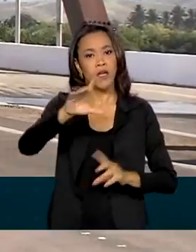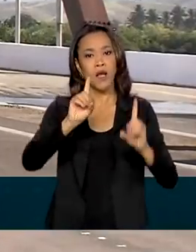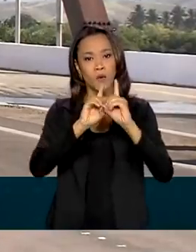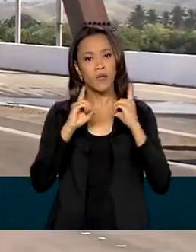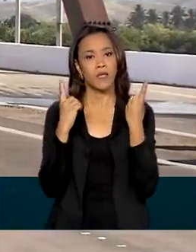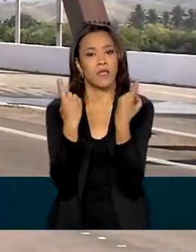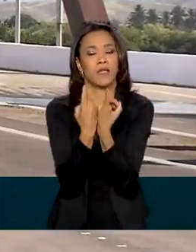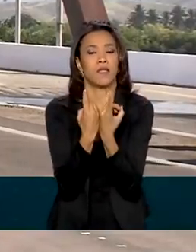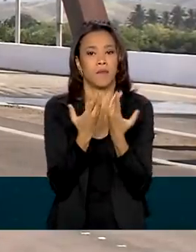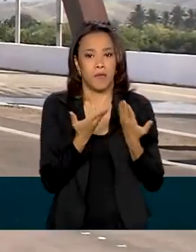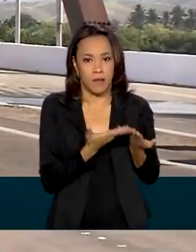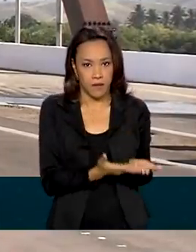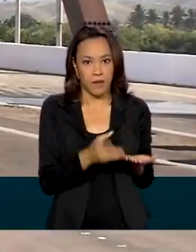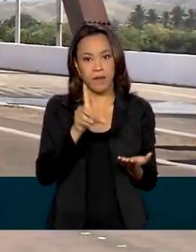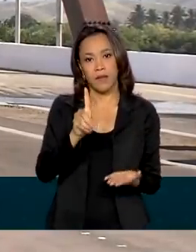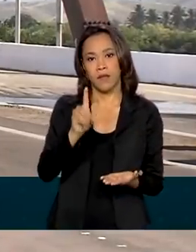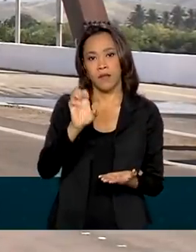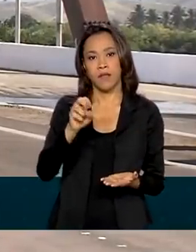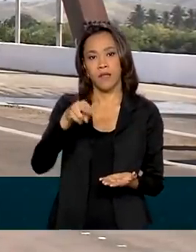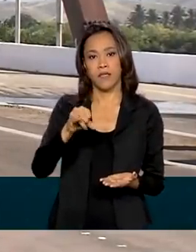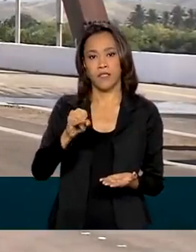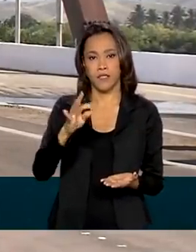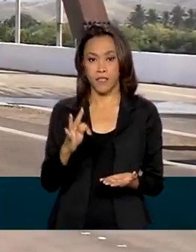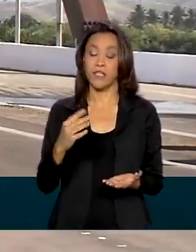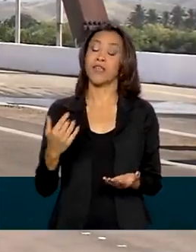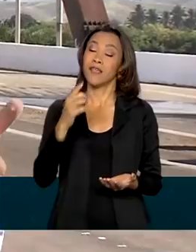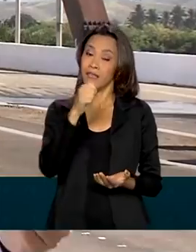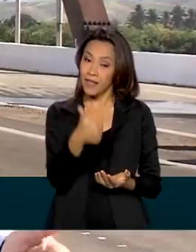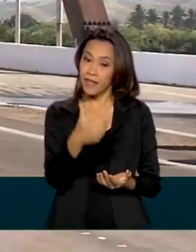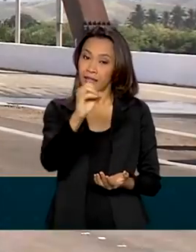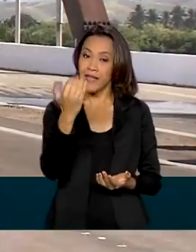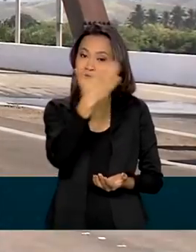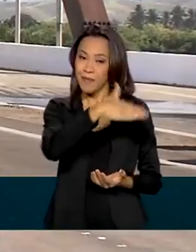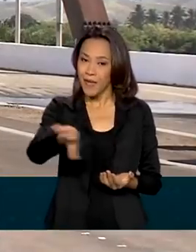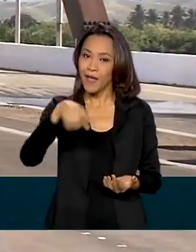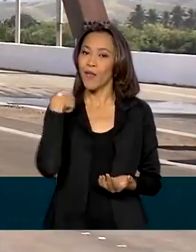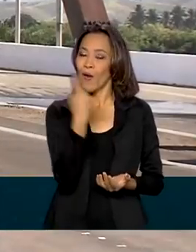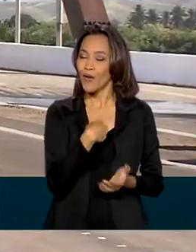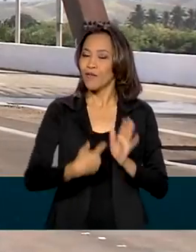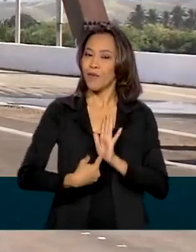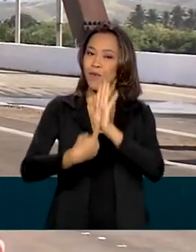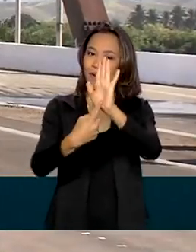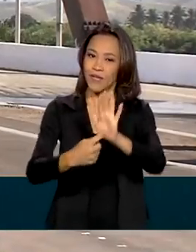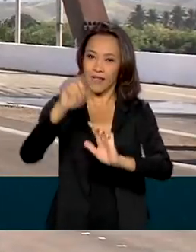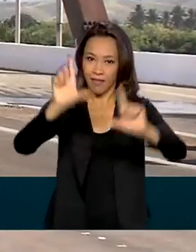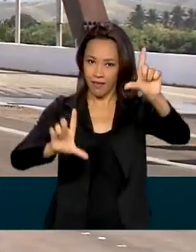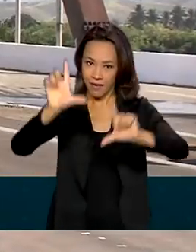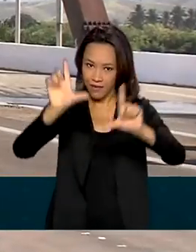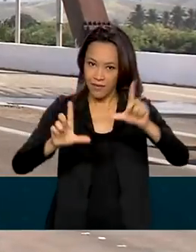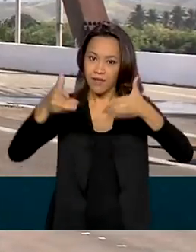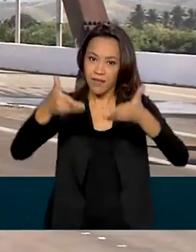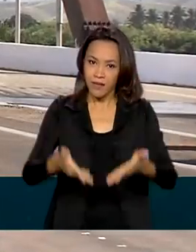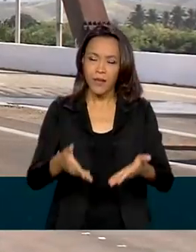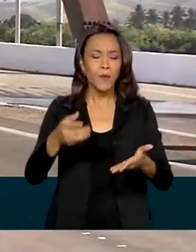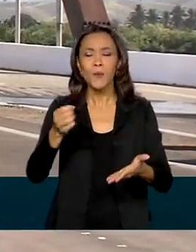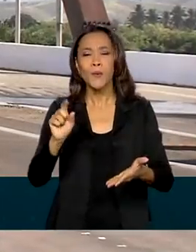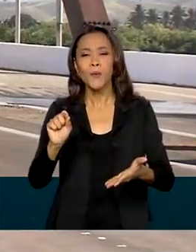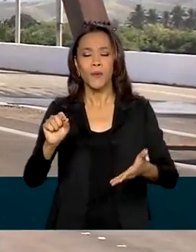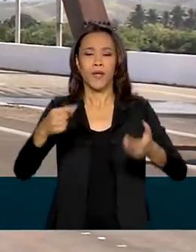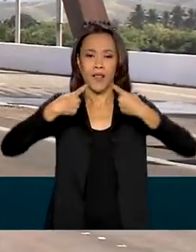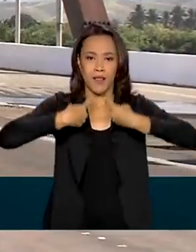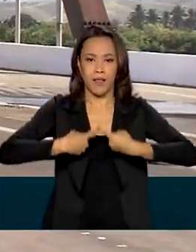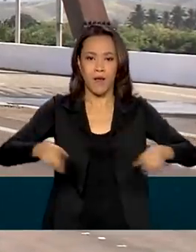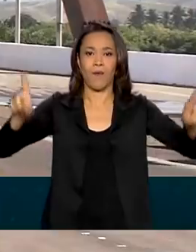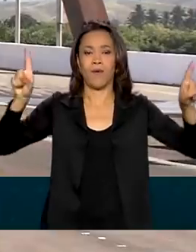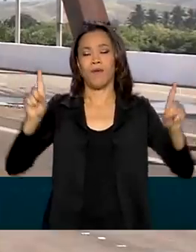Santos Filho. E às 10h30, com transmissão ao vivo da TV Brasil, você acompanha mais uma inauguração desta obra do